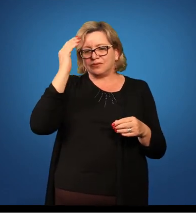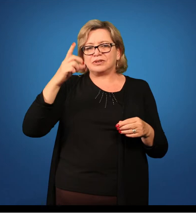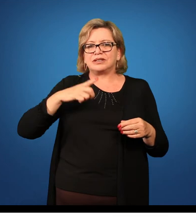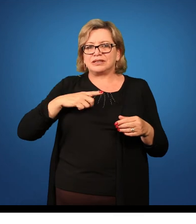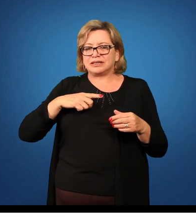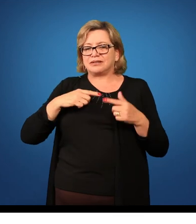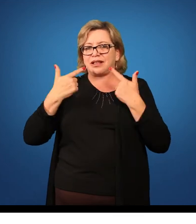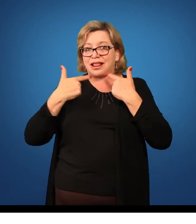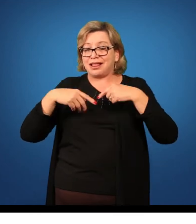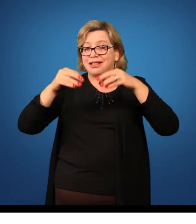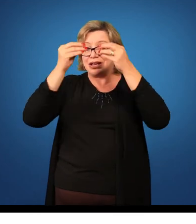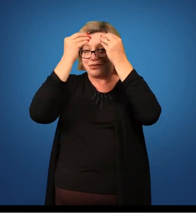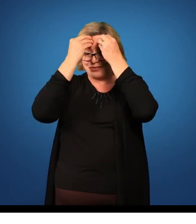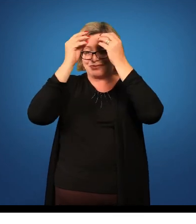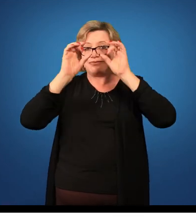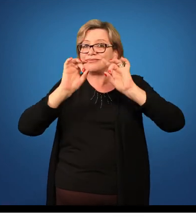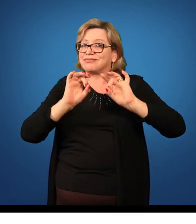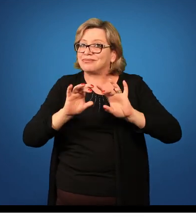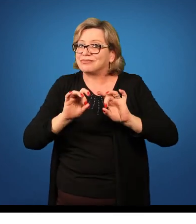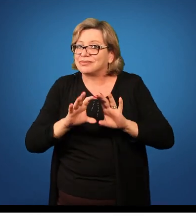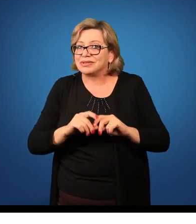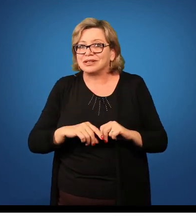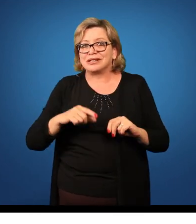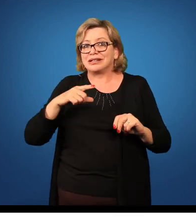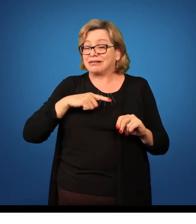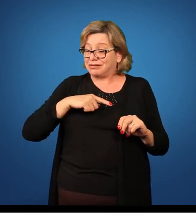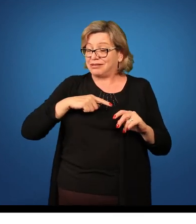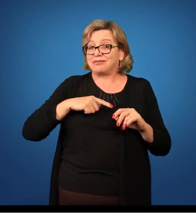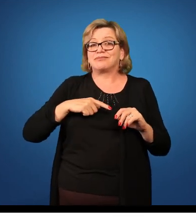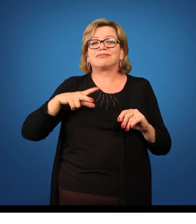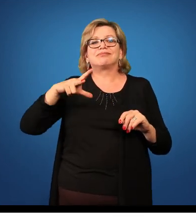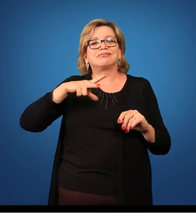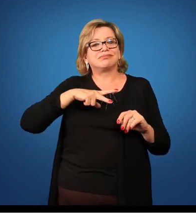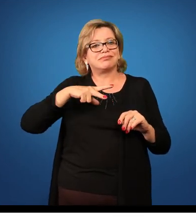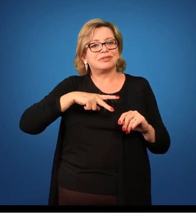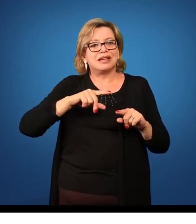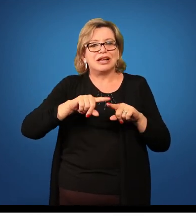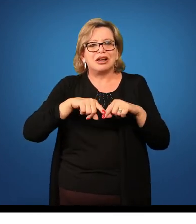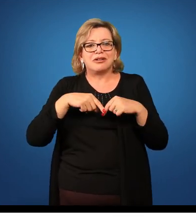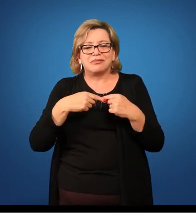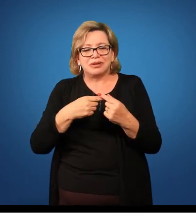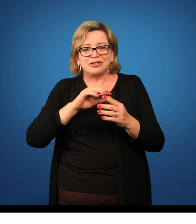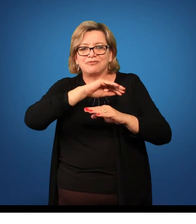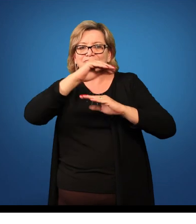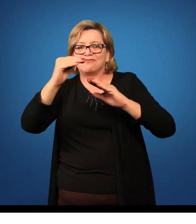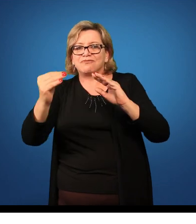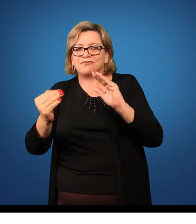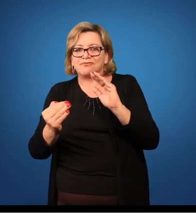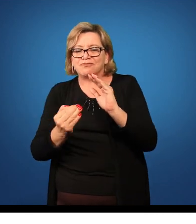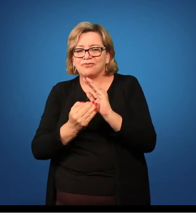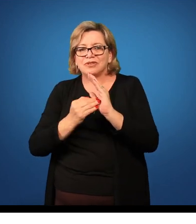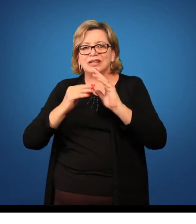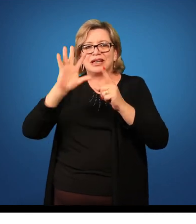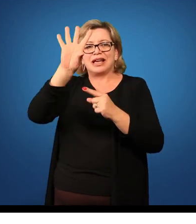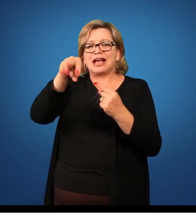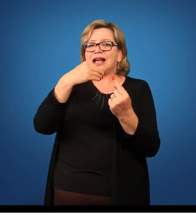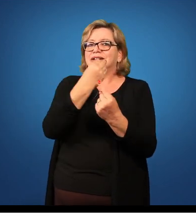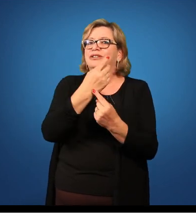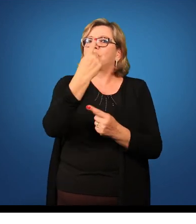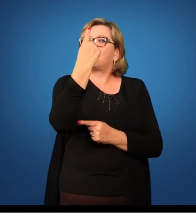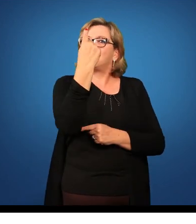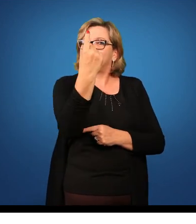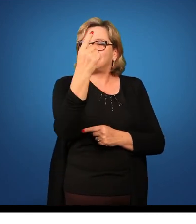linguagens específicas, que temos particularidades, mas que ao final disso tudo a arte é uma só.